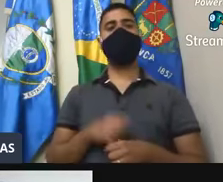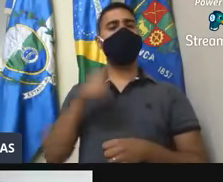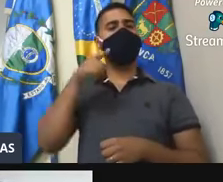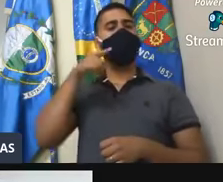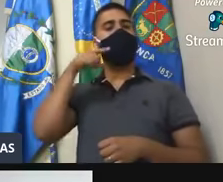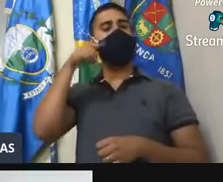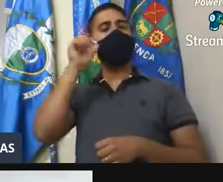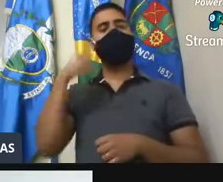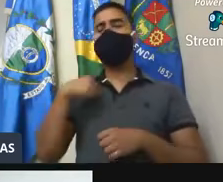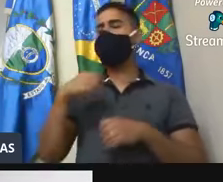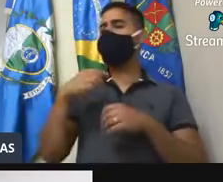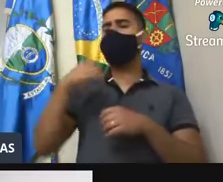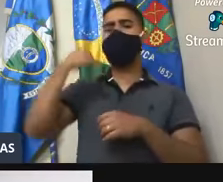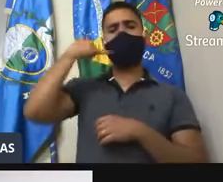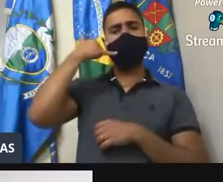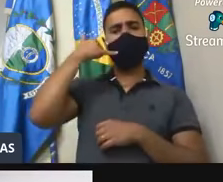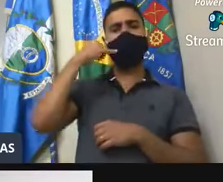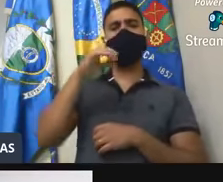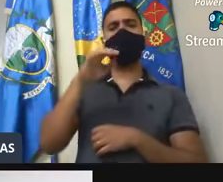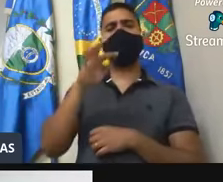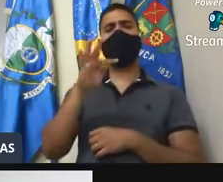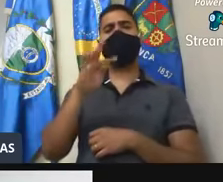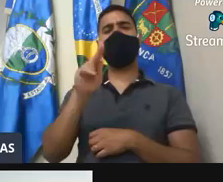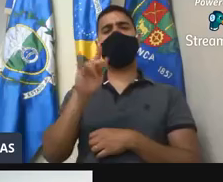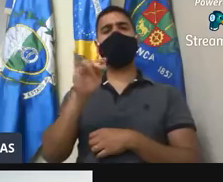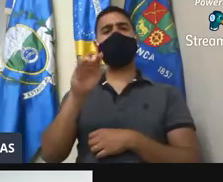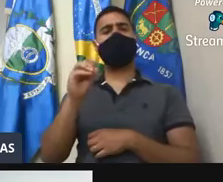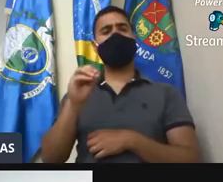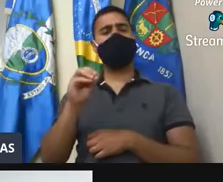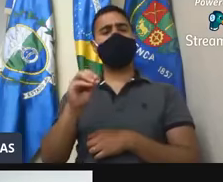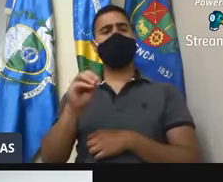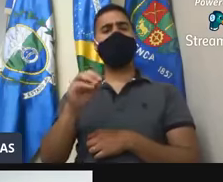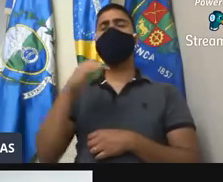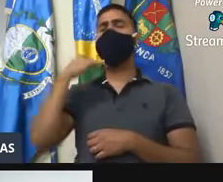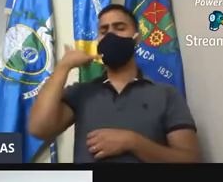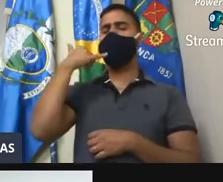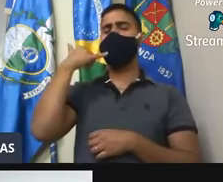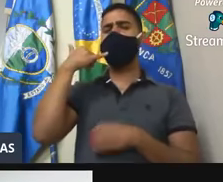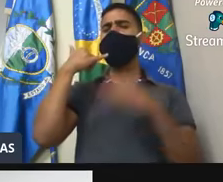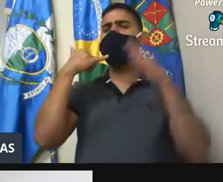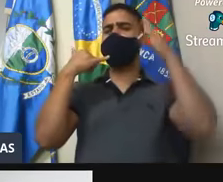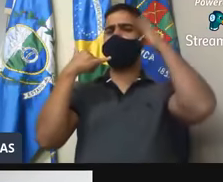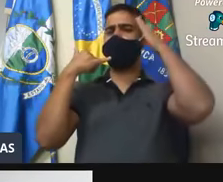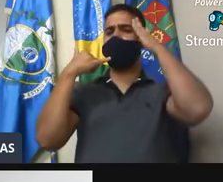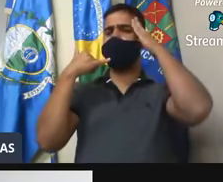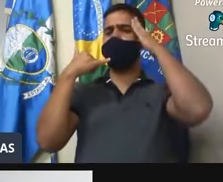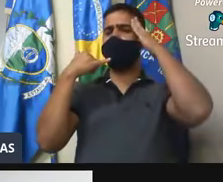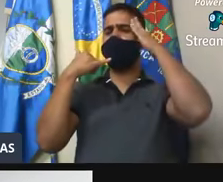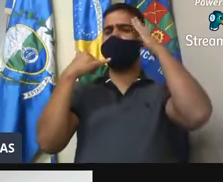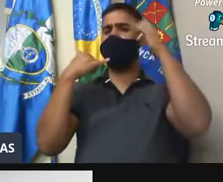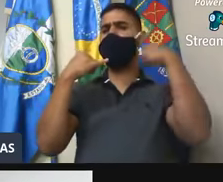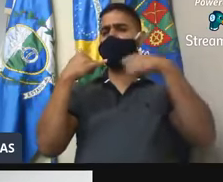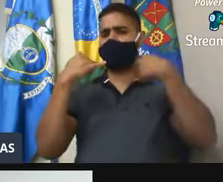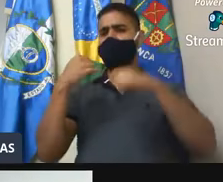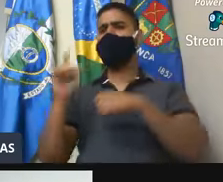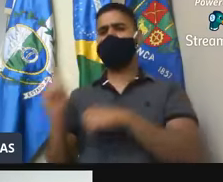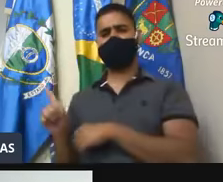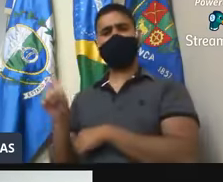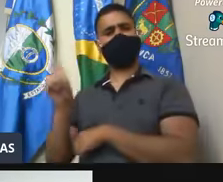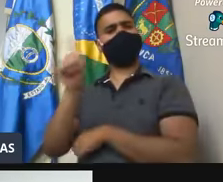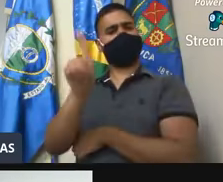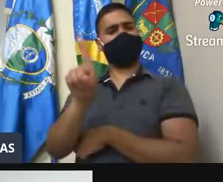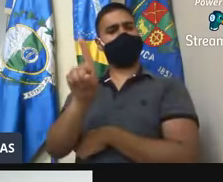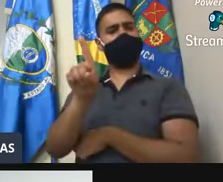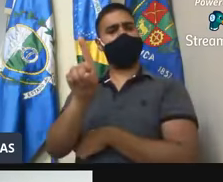contato com o Tiago José, pô, conversamos bastante, assim, prontamente, ele entendeu a necessidade de vir à